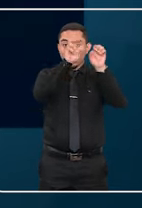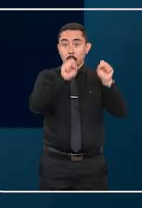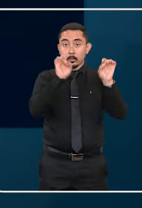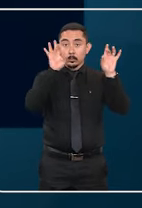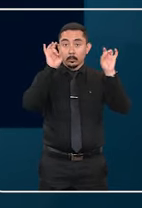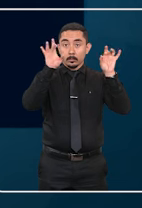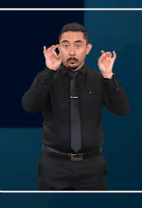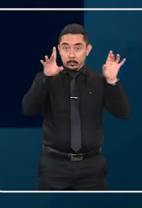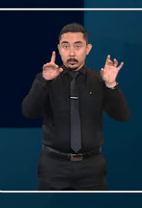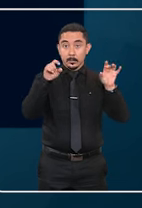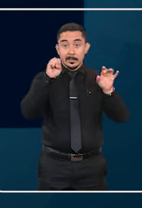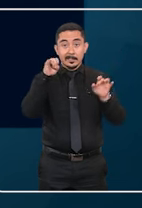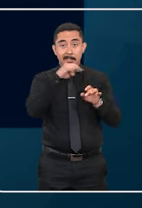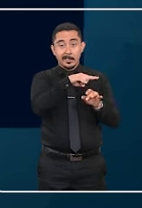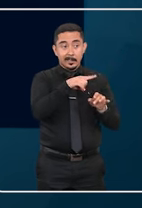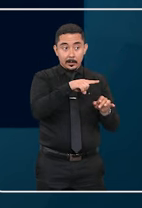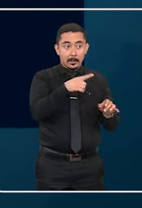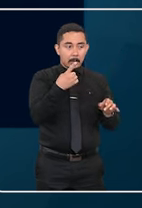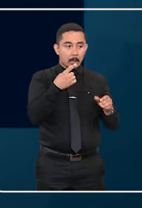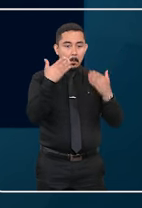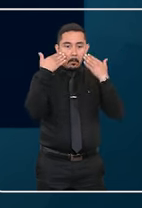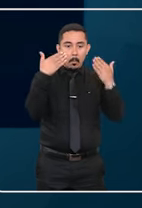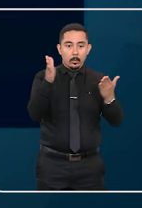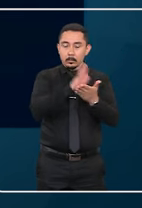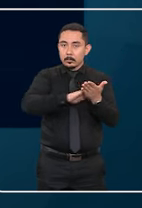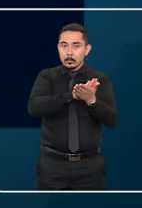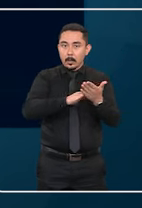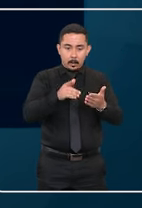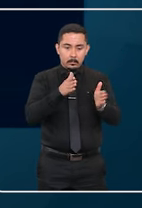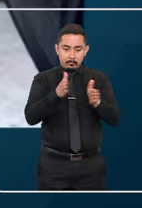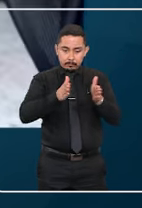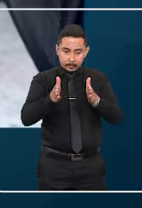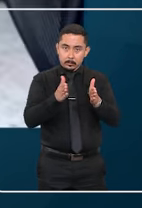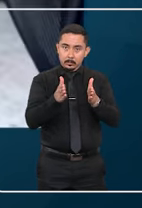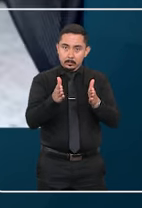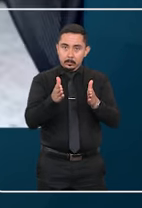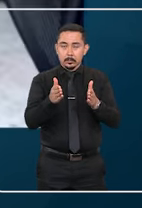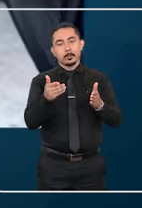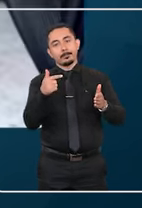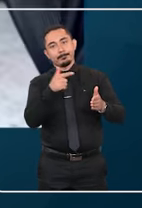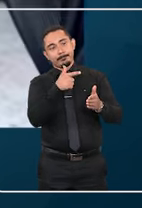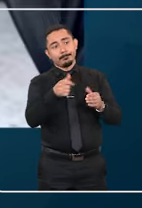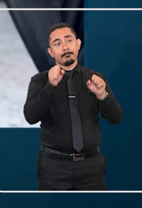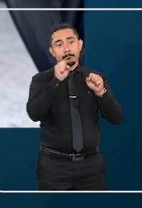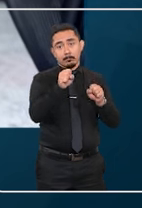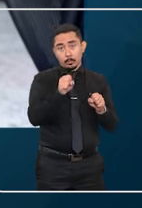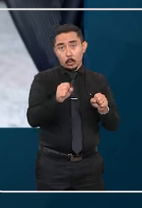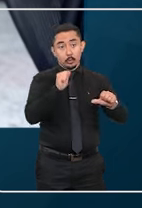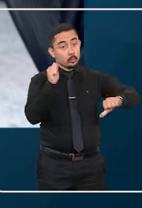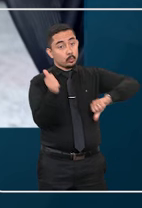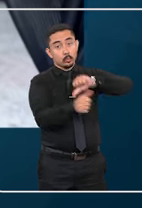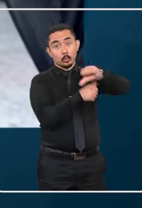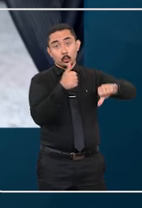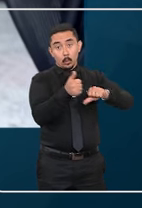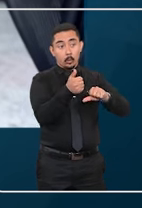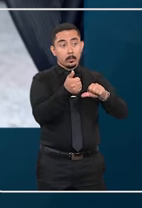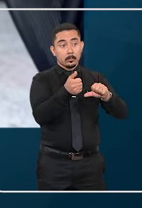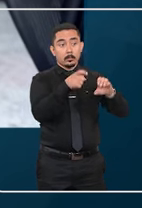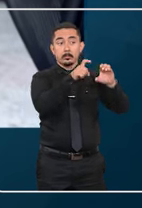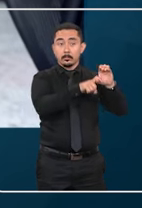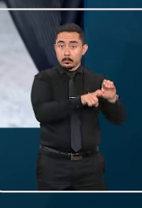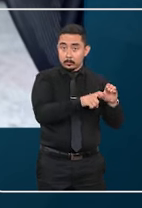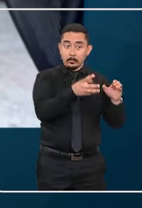Corte Especial entendeu que se o executado não se manifestar dentro do prazo, a indisponibilidade do bem pode ser convertida em